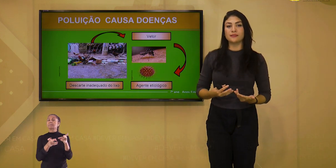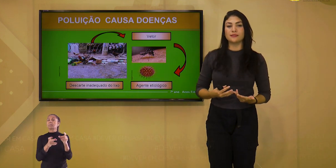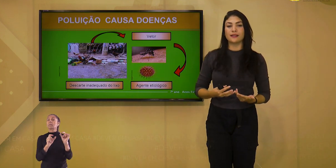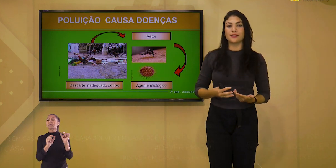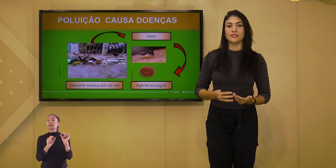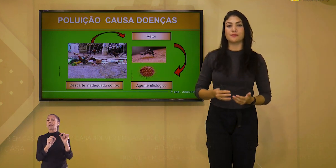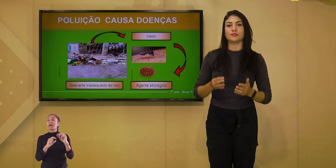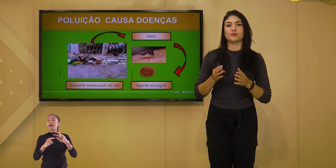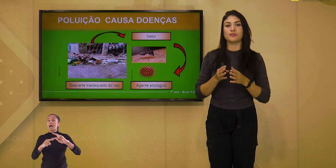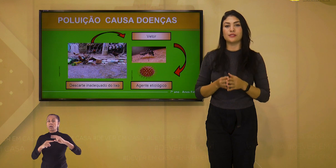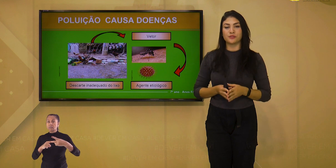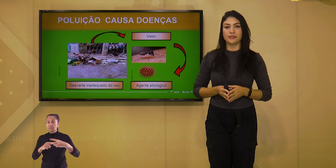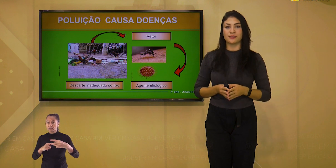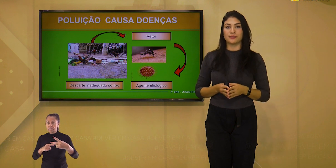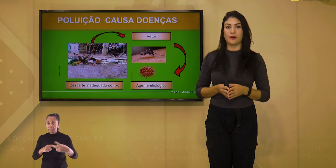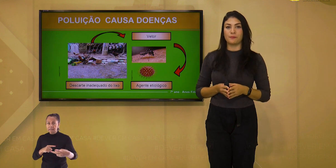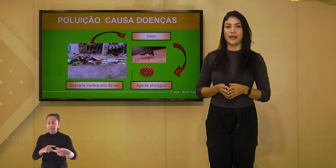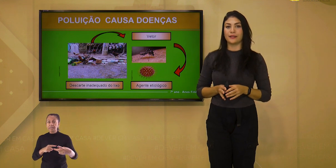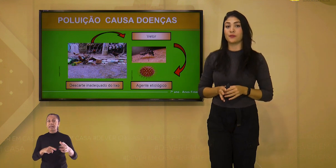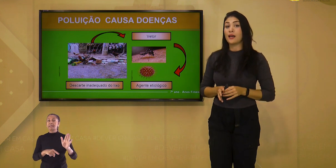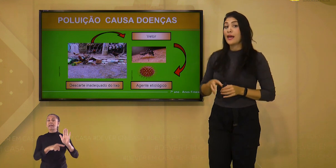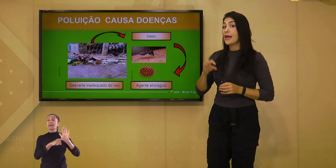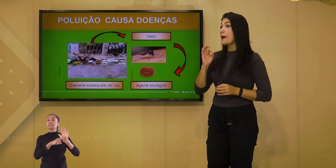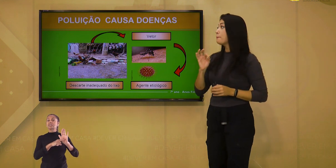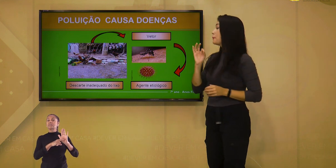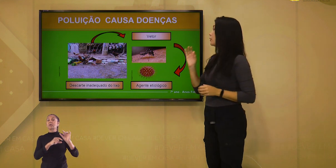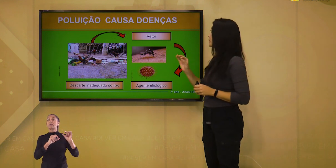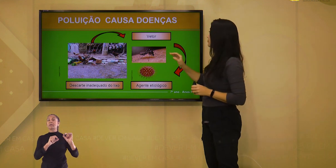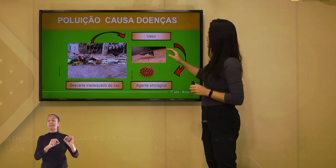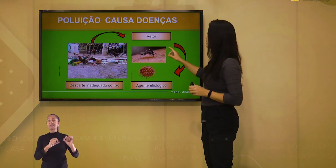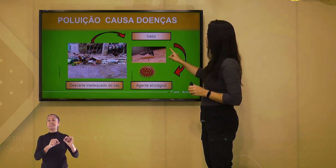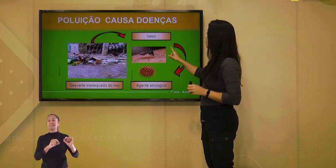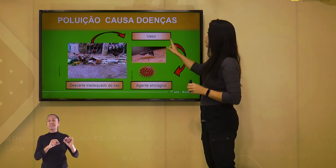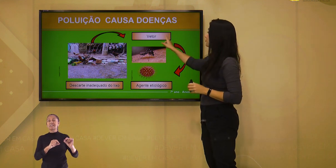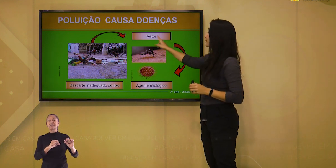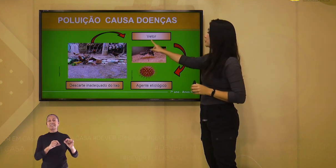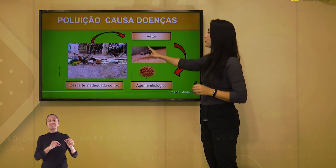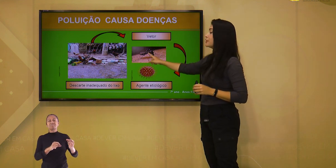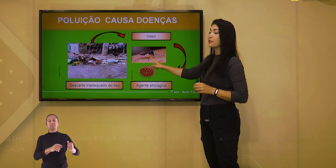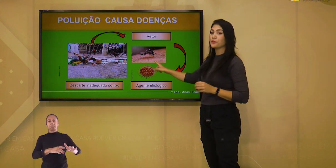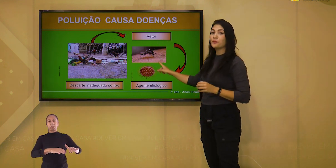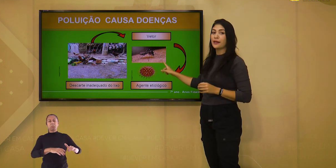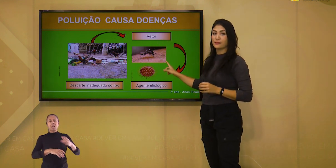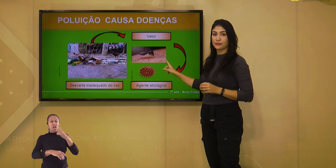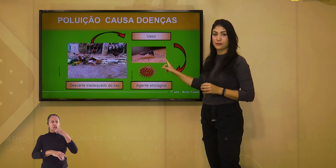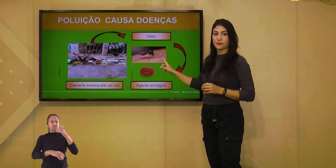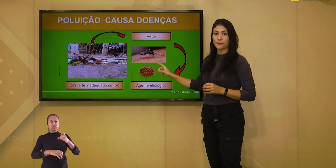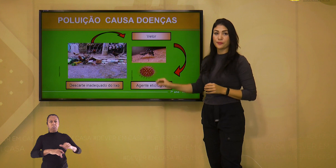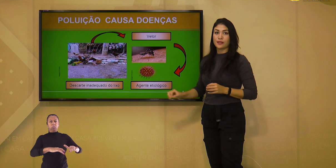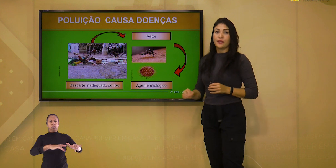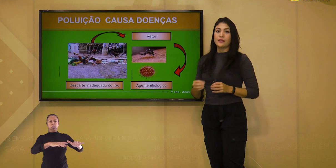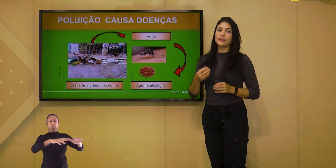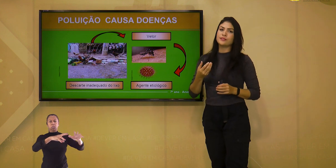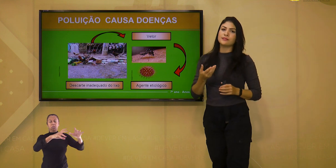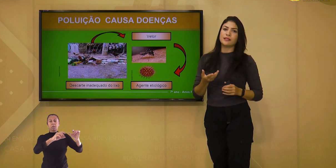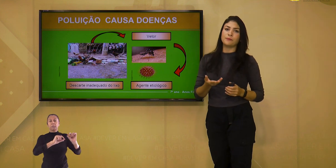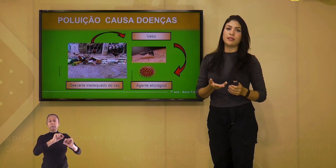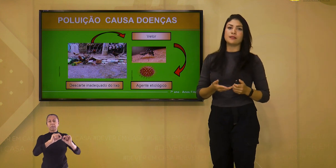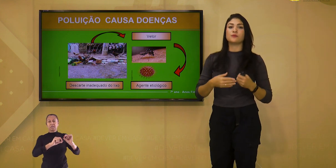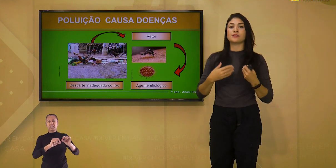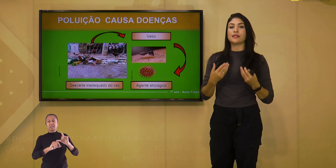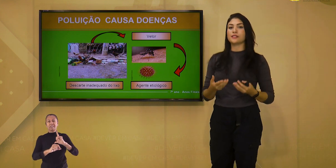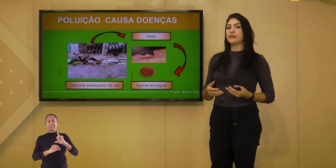consequências negativas dos lixões a céu aberto é a proliferação de vetores de doenças que